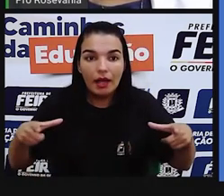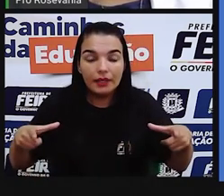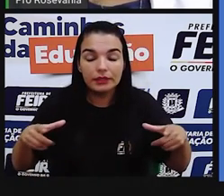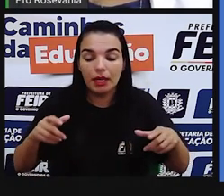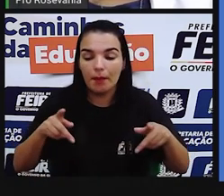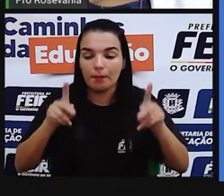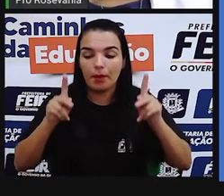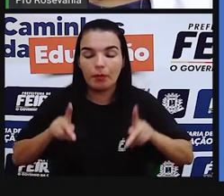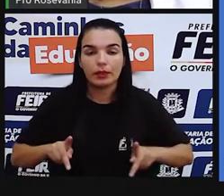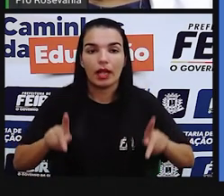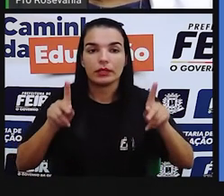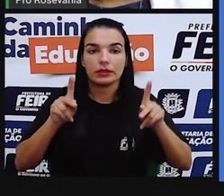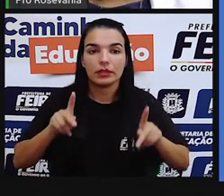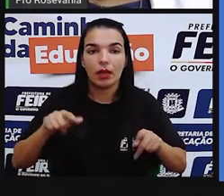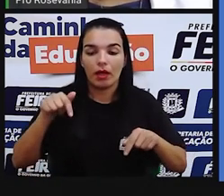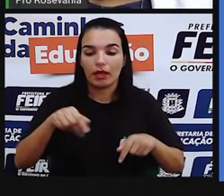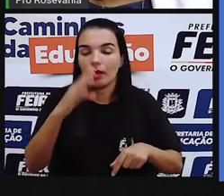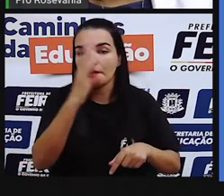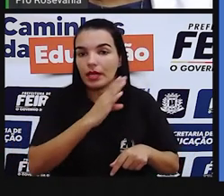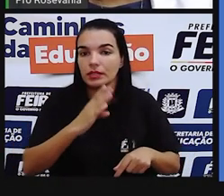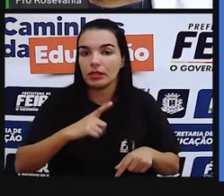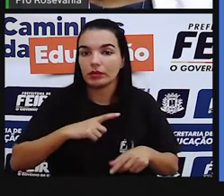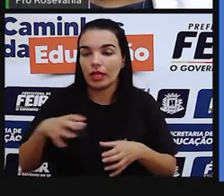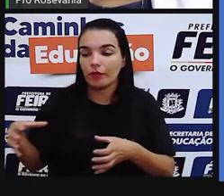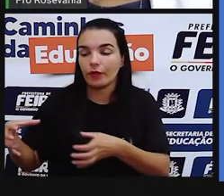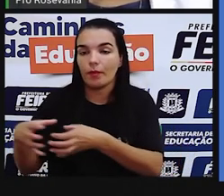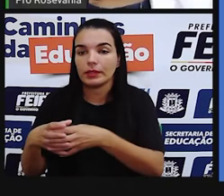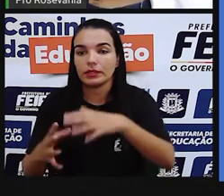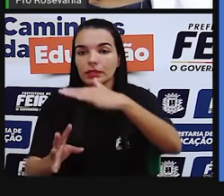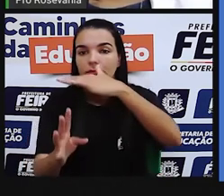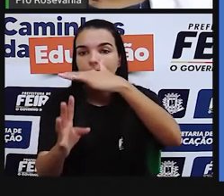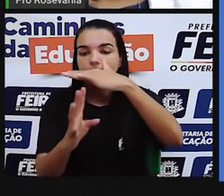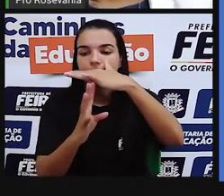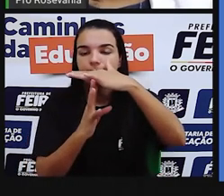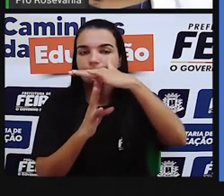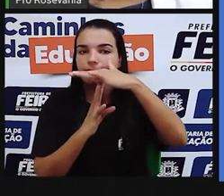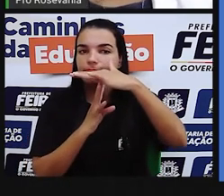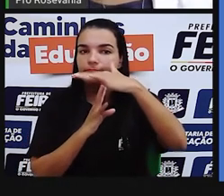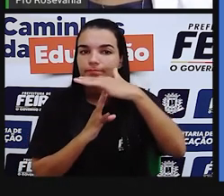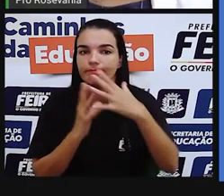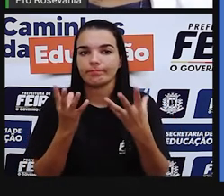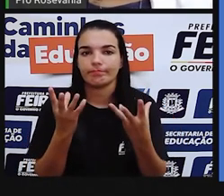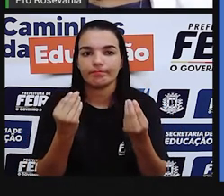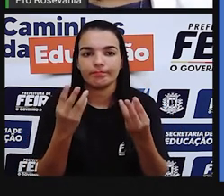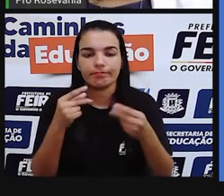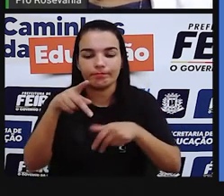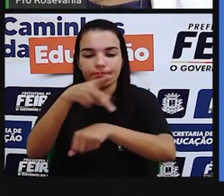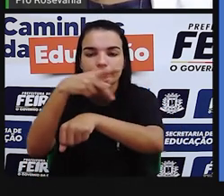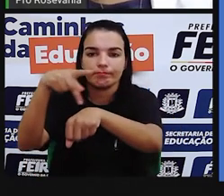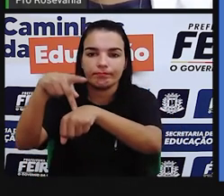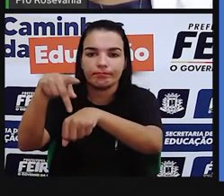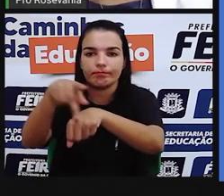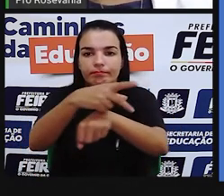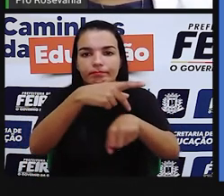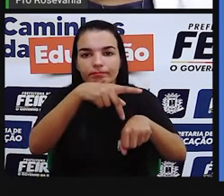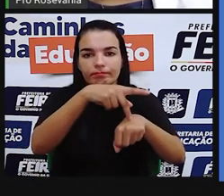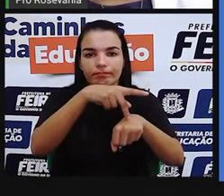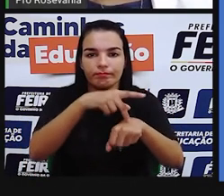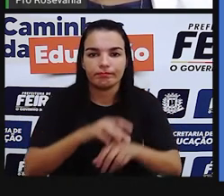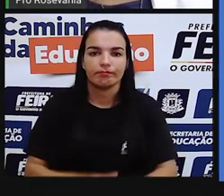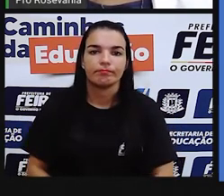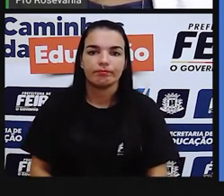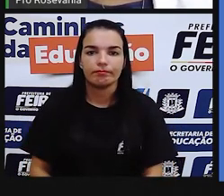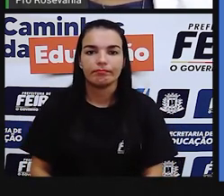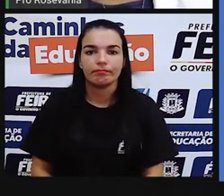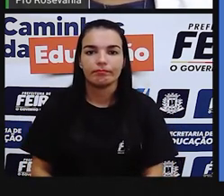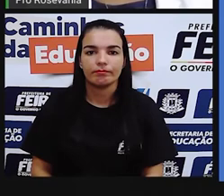por imigrantes de grande parte do mundo. Bora dividir porque aqui tem uma questão do fato. Vamos falar do primeiro. Para falar a verdade